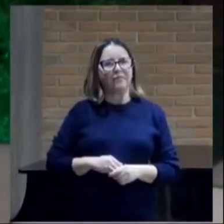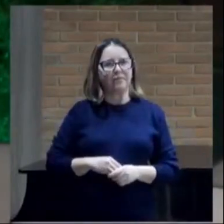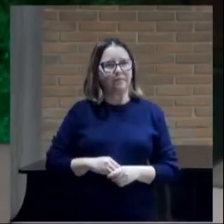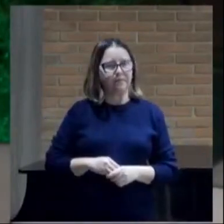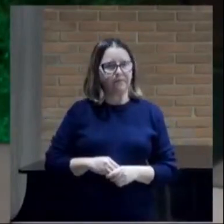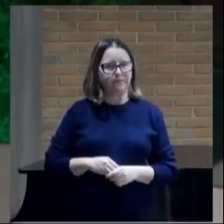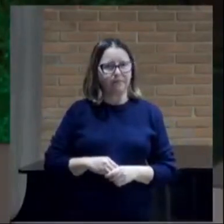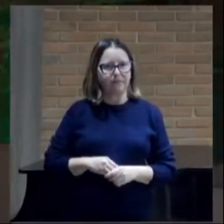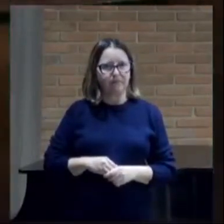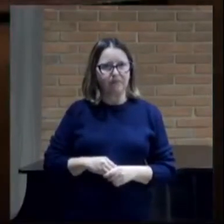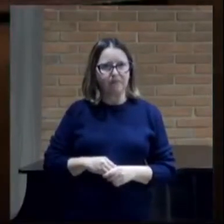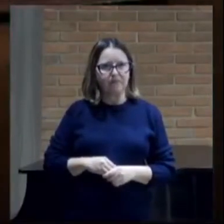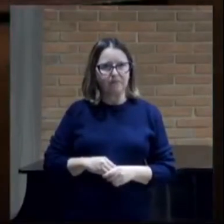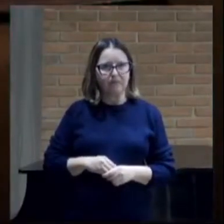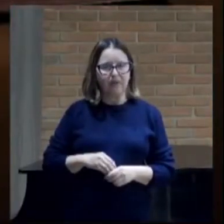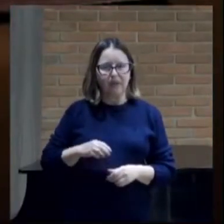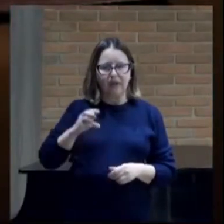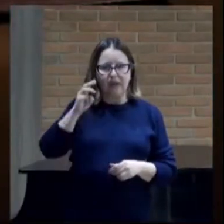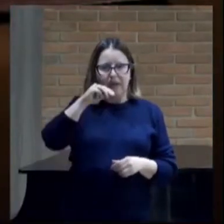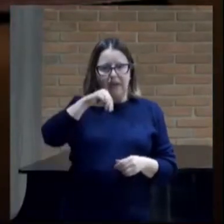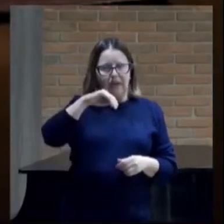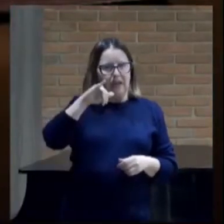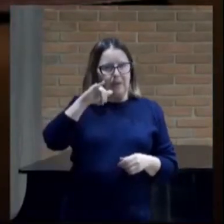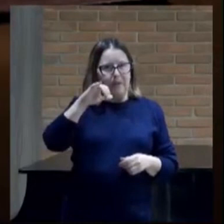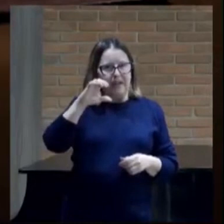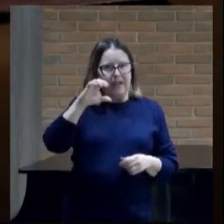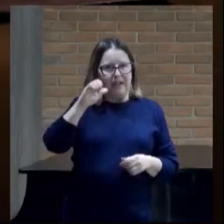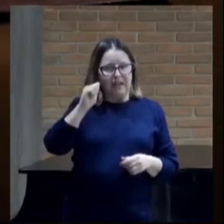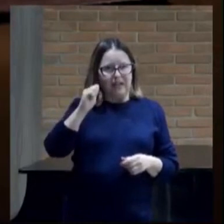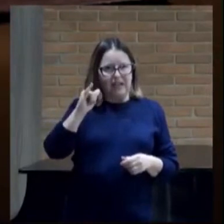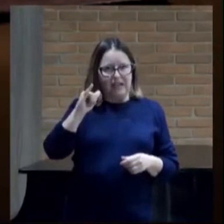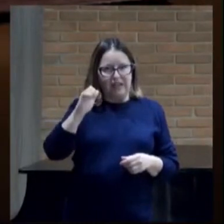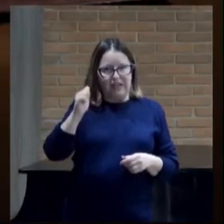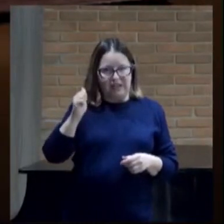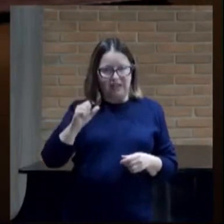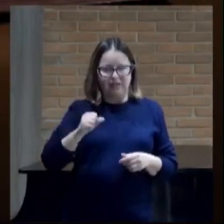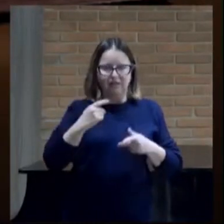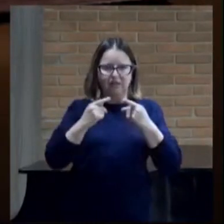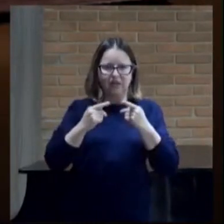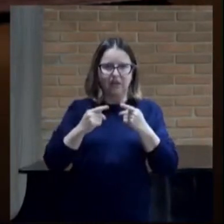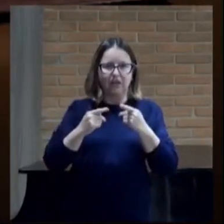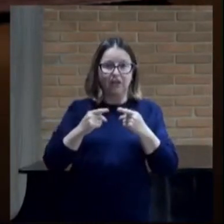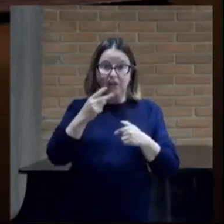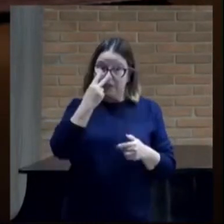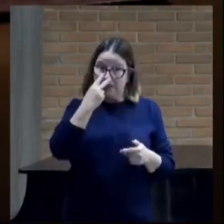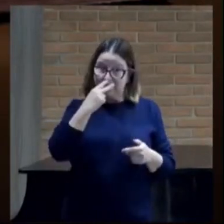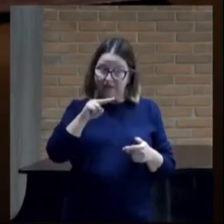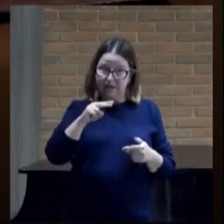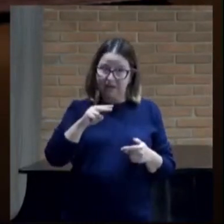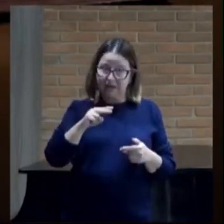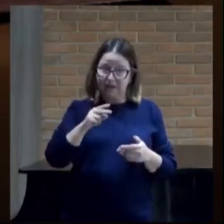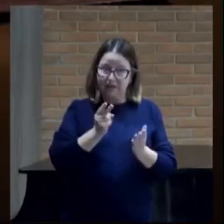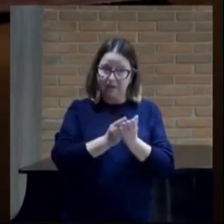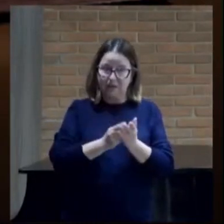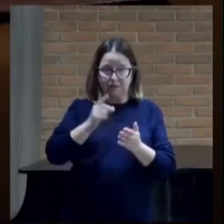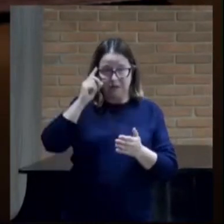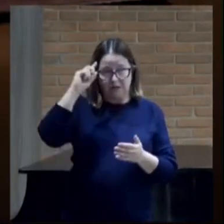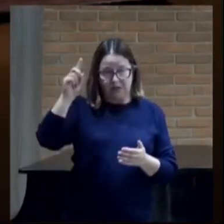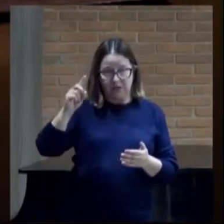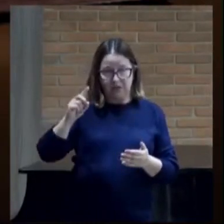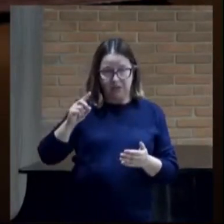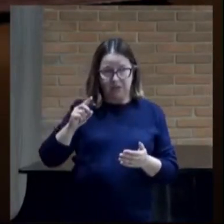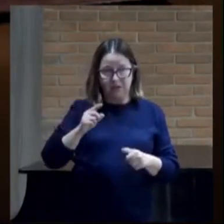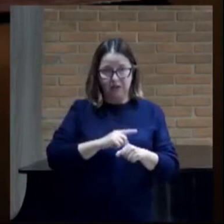disse Micaías eis que o verás naquele mesmo dia quando entrares de câmara em câmara